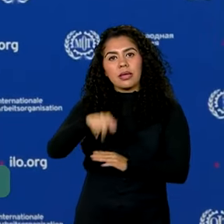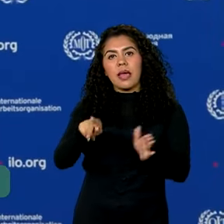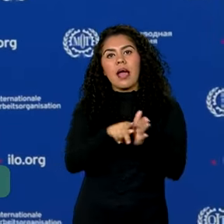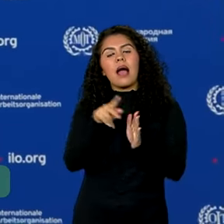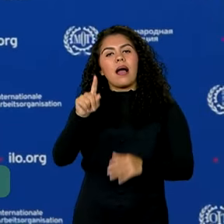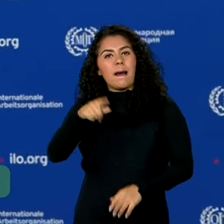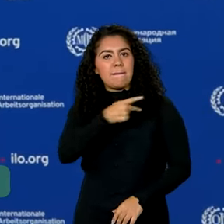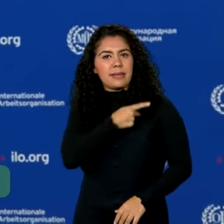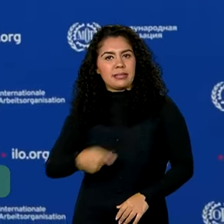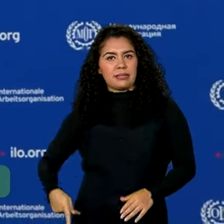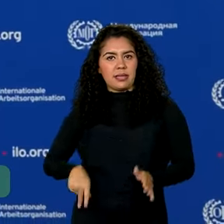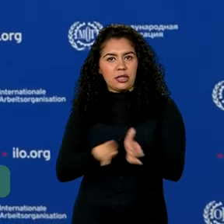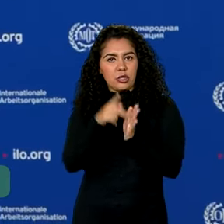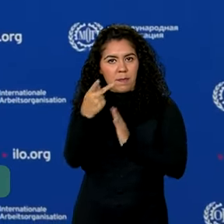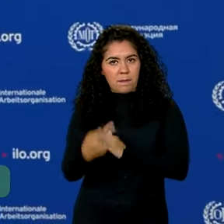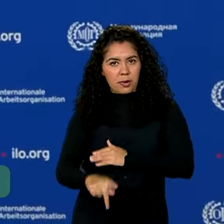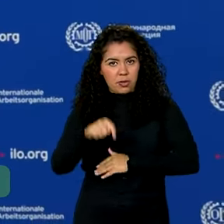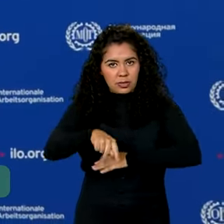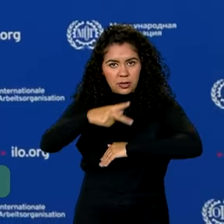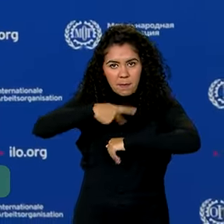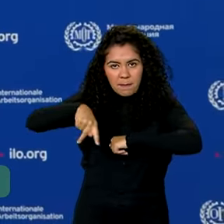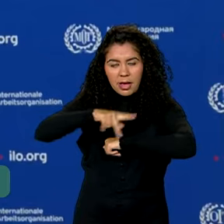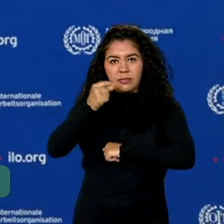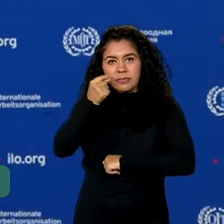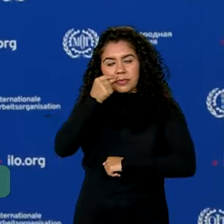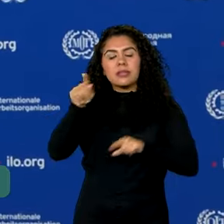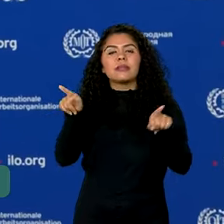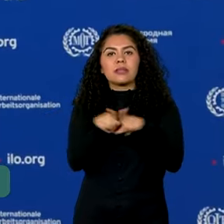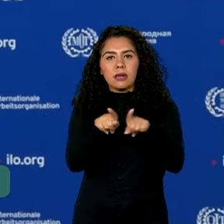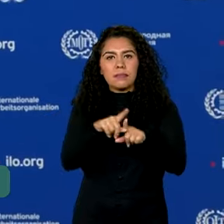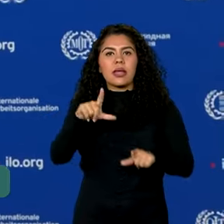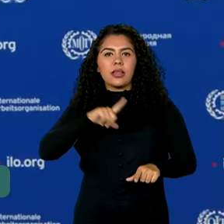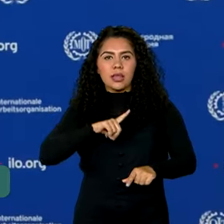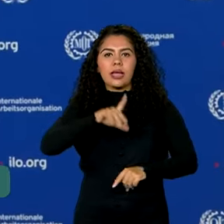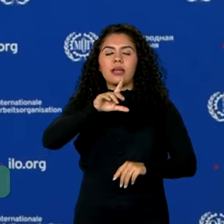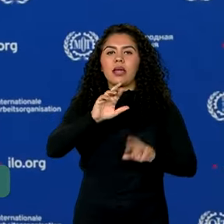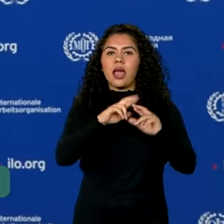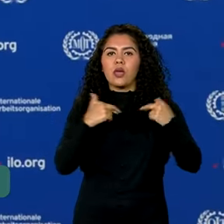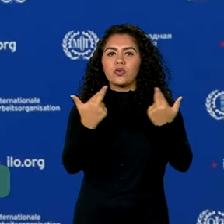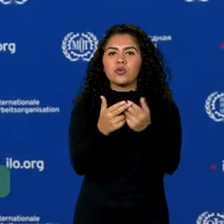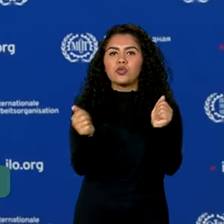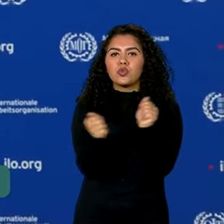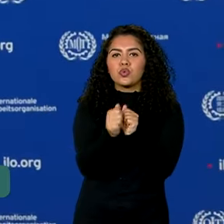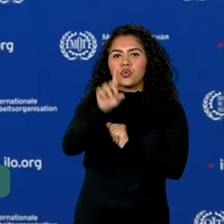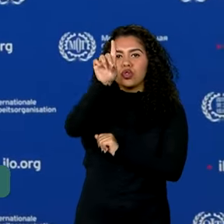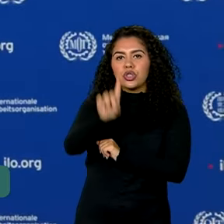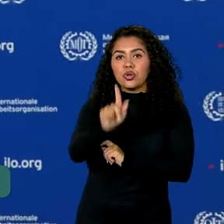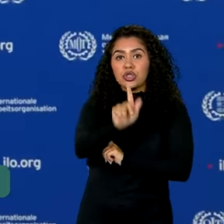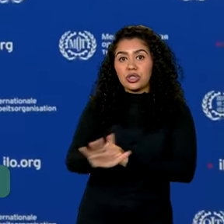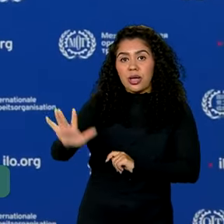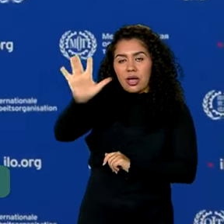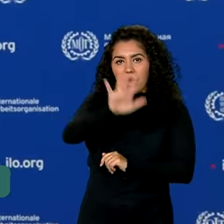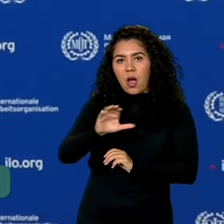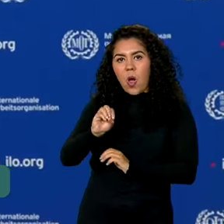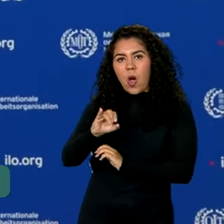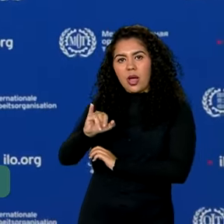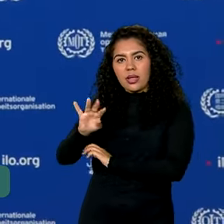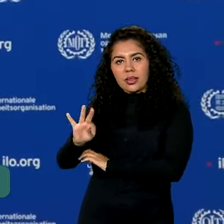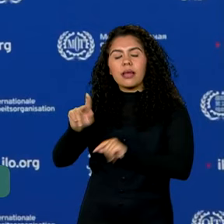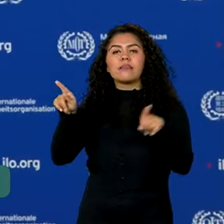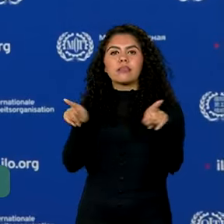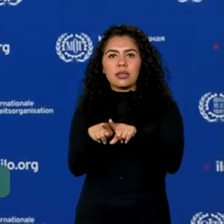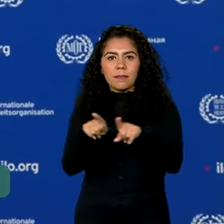Suíça, e também uma reunião com o diretor-geral da OIT. E à noite o presidente participa de um evento com o